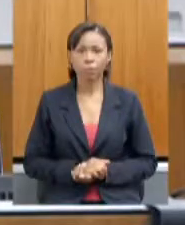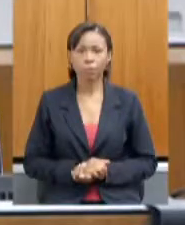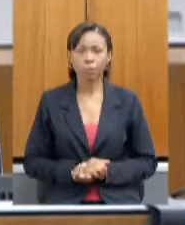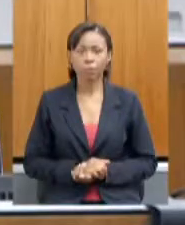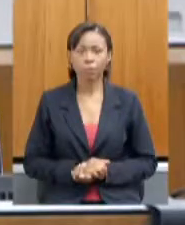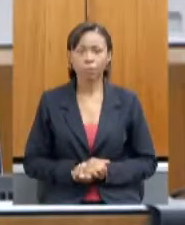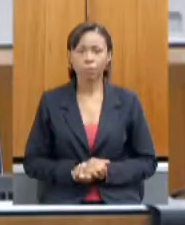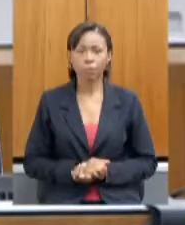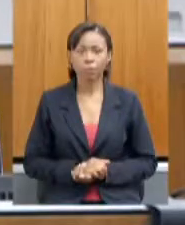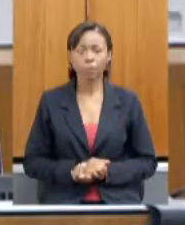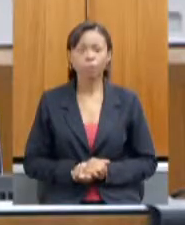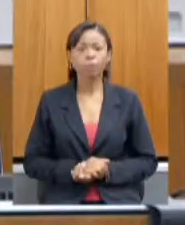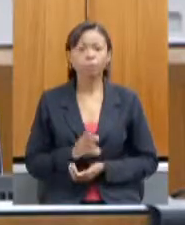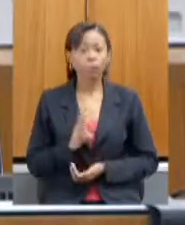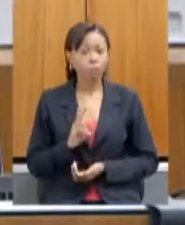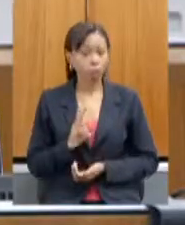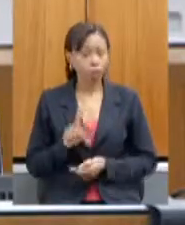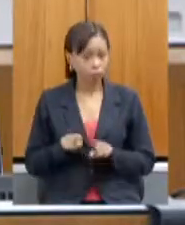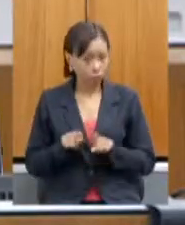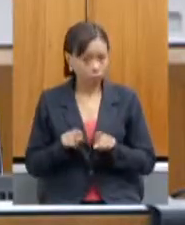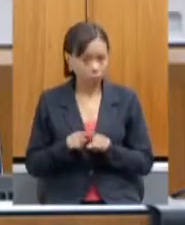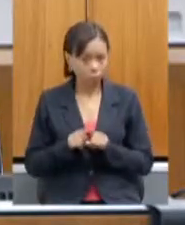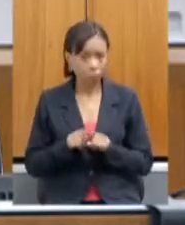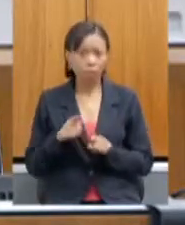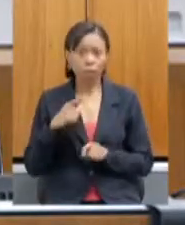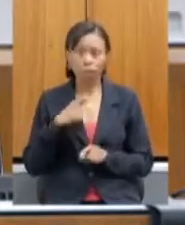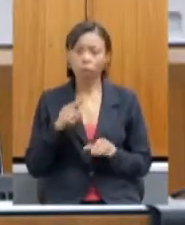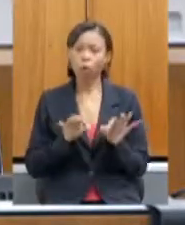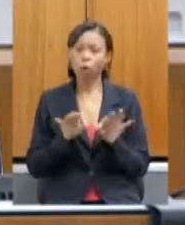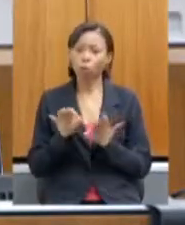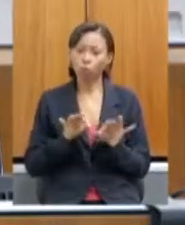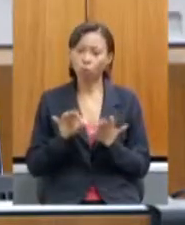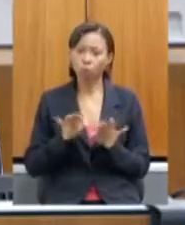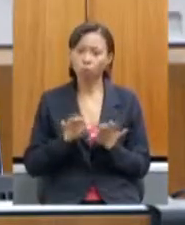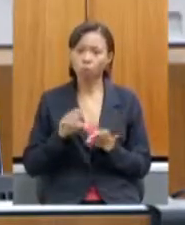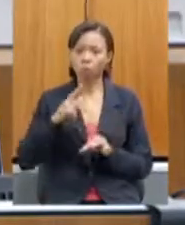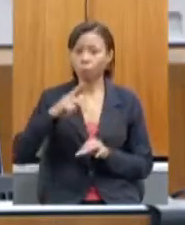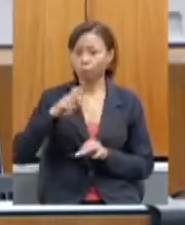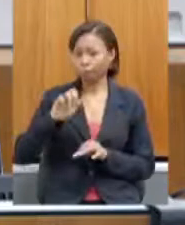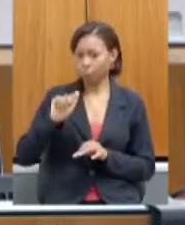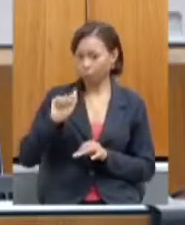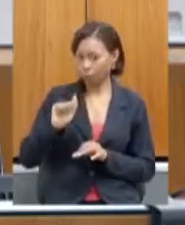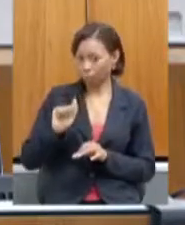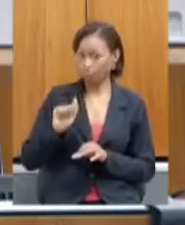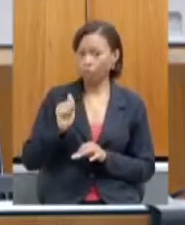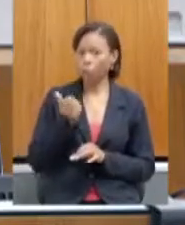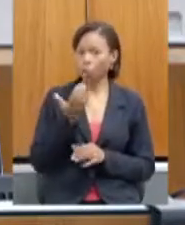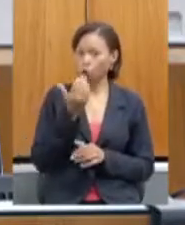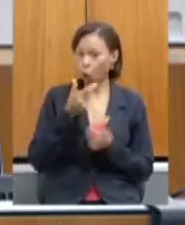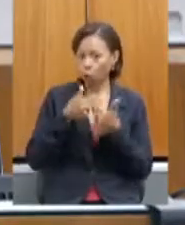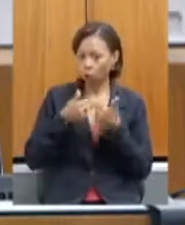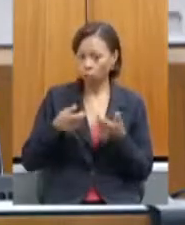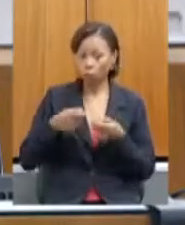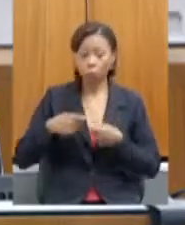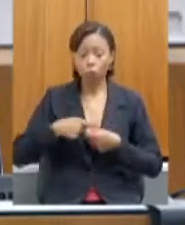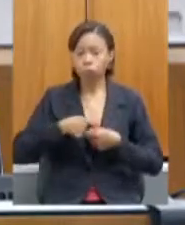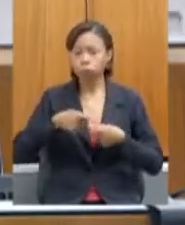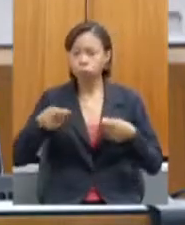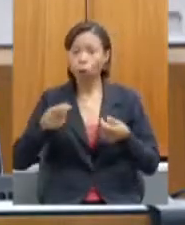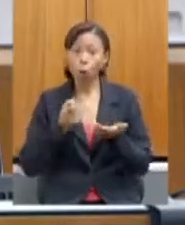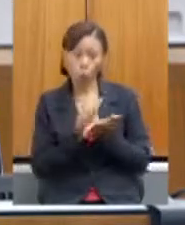Continuamos também com o nosso programa de aquisição de alimentos, o PAA, na modalidade compra com doação simultânea.